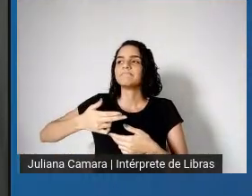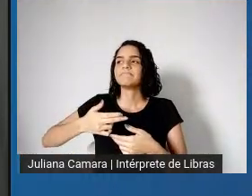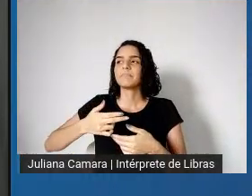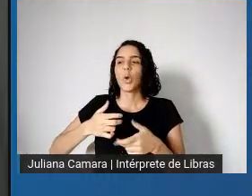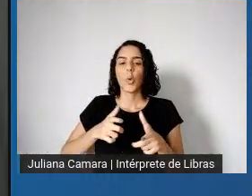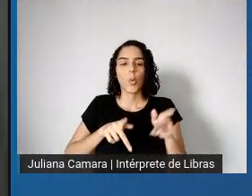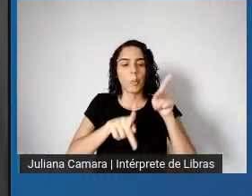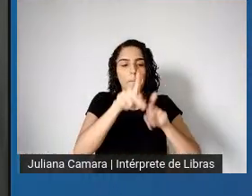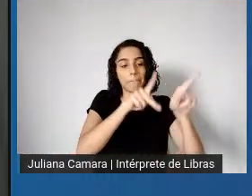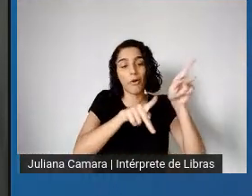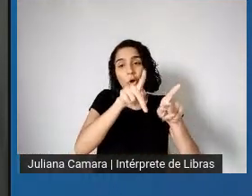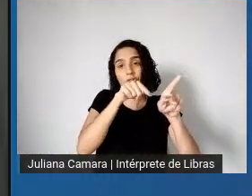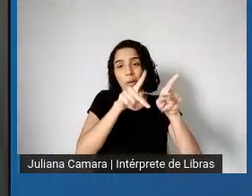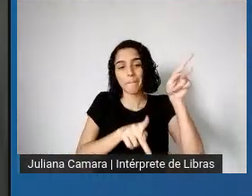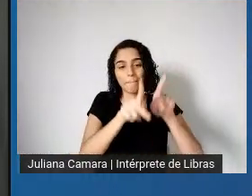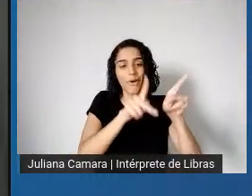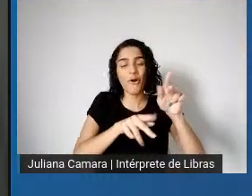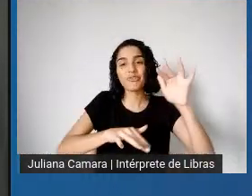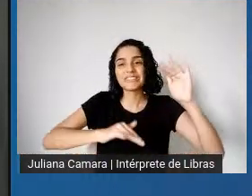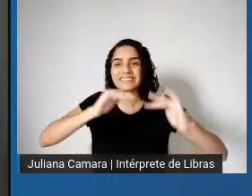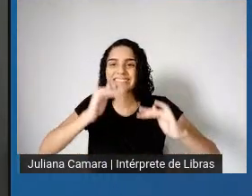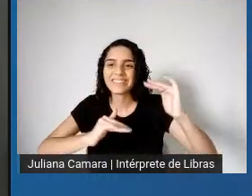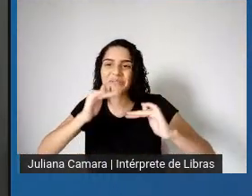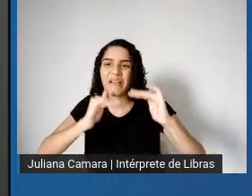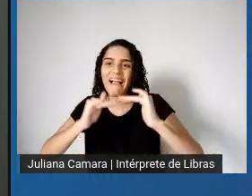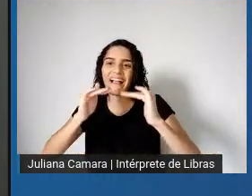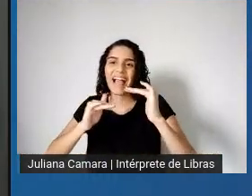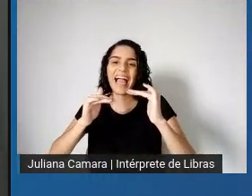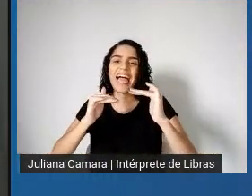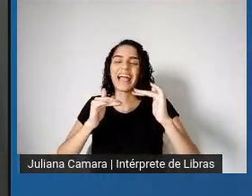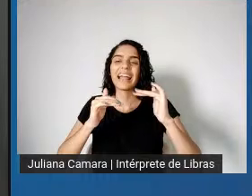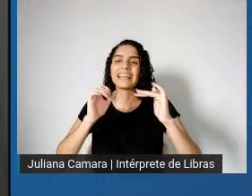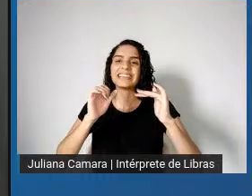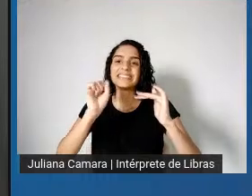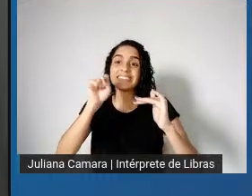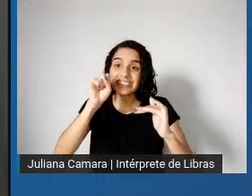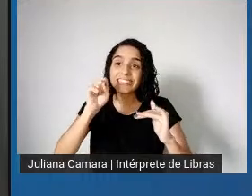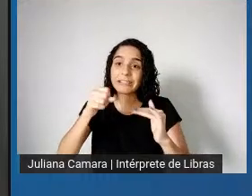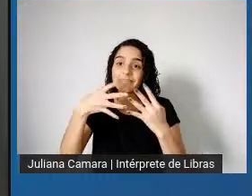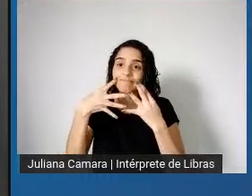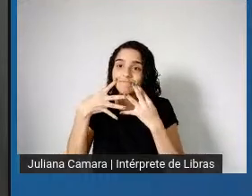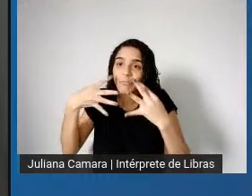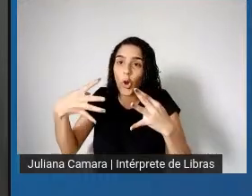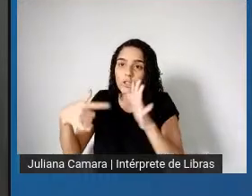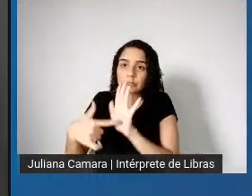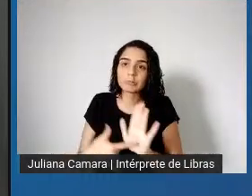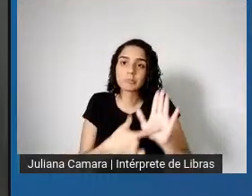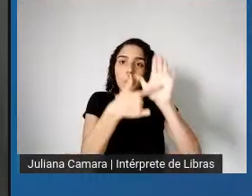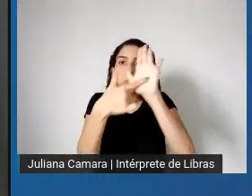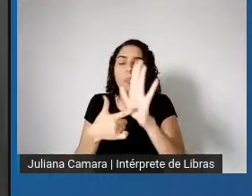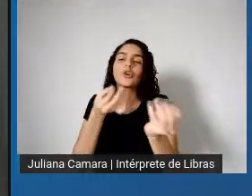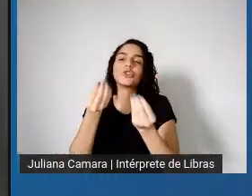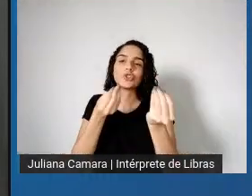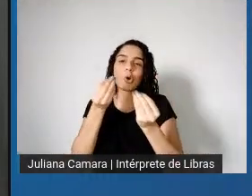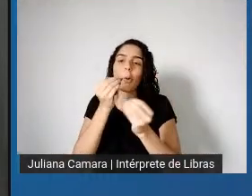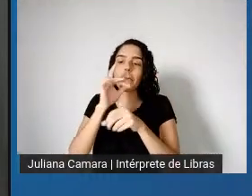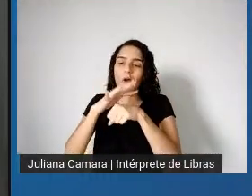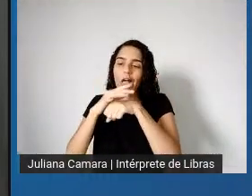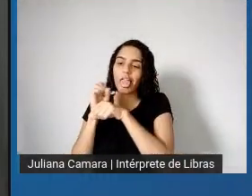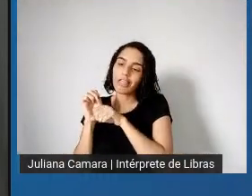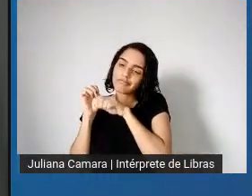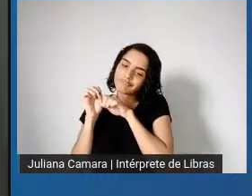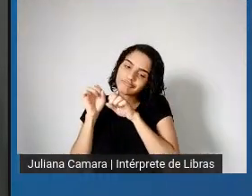essas desigualdades que existem nas populações, elas vão se expressar na, na, quando se